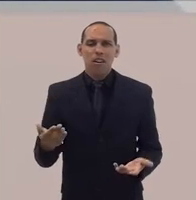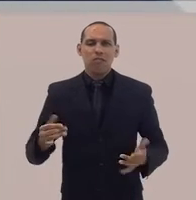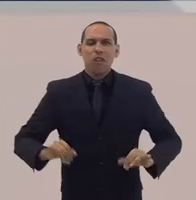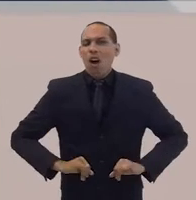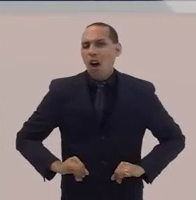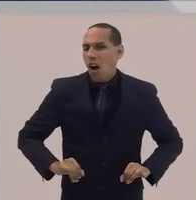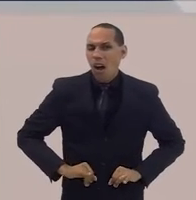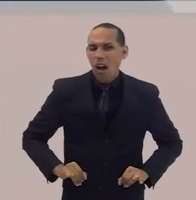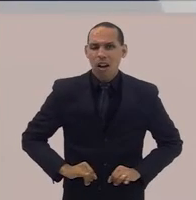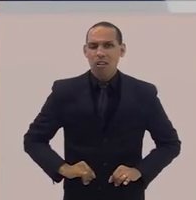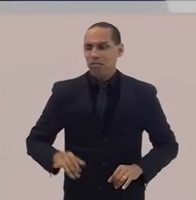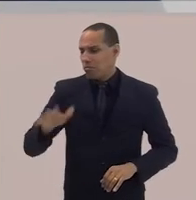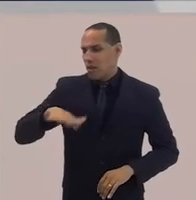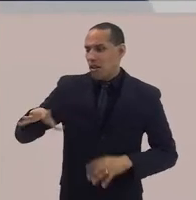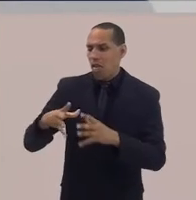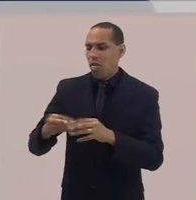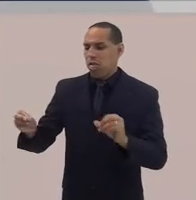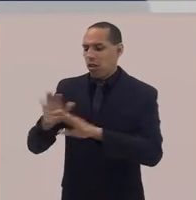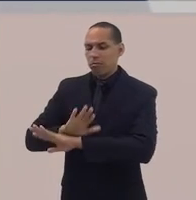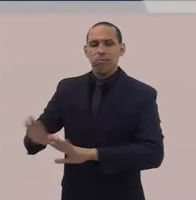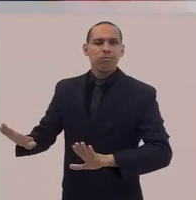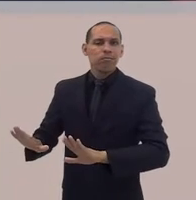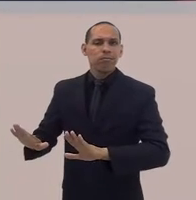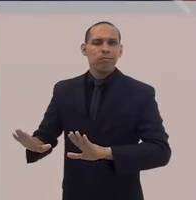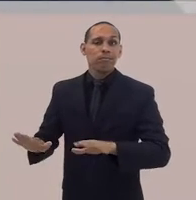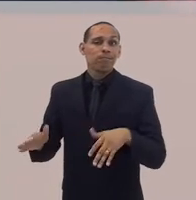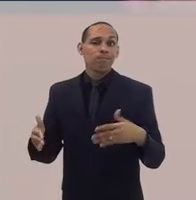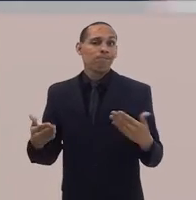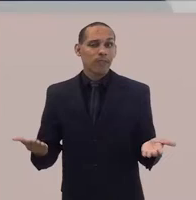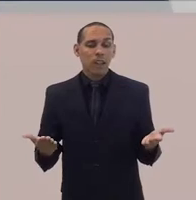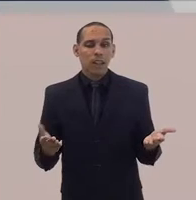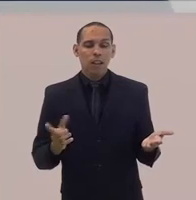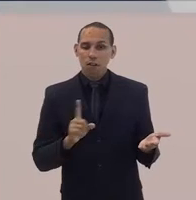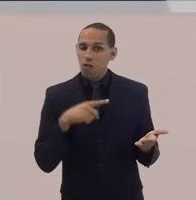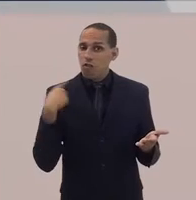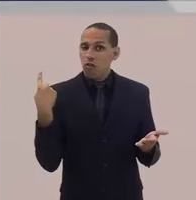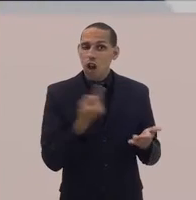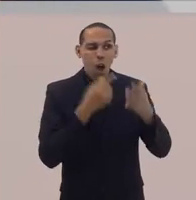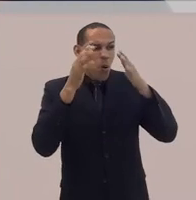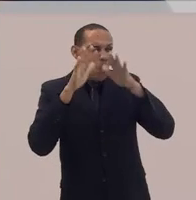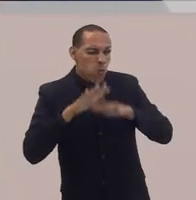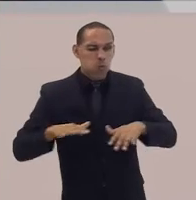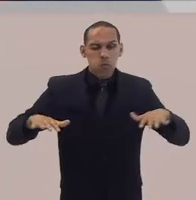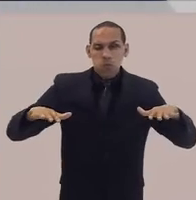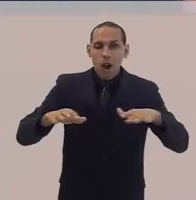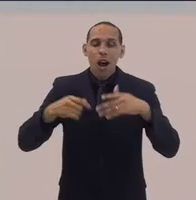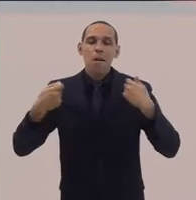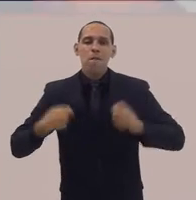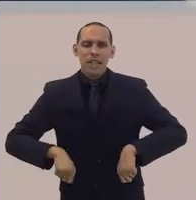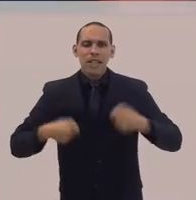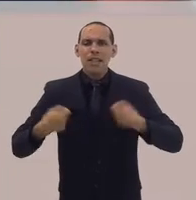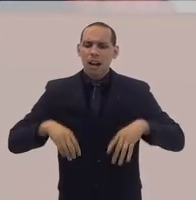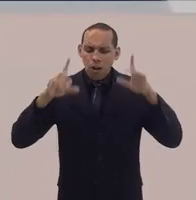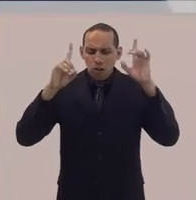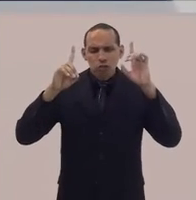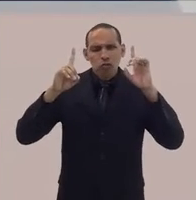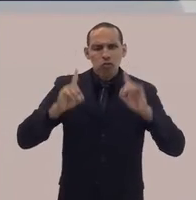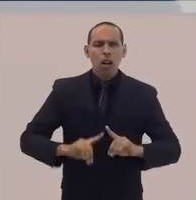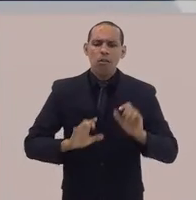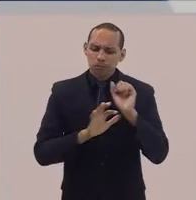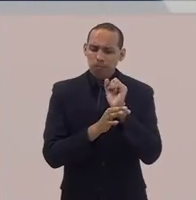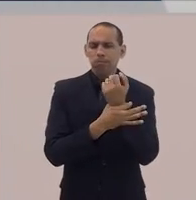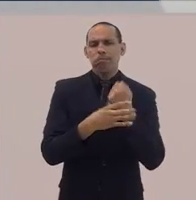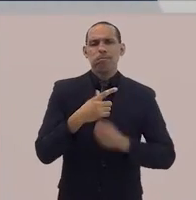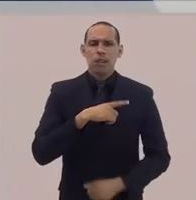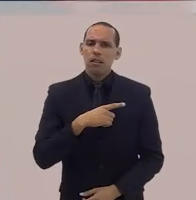sofrimento e o desaparecimento. Então, todos nós precisamos ter os nossos direitos